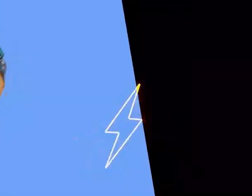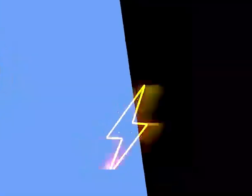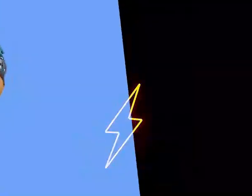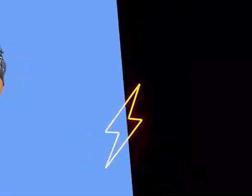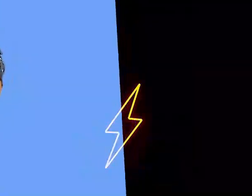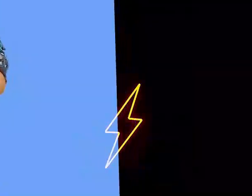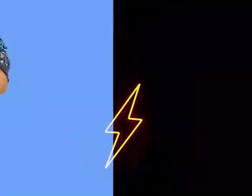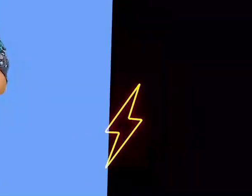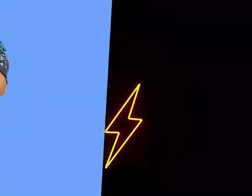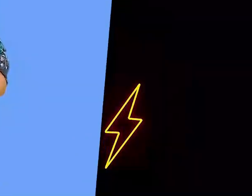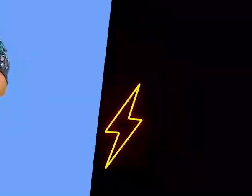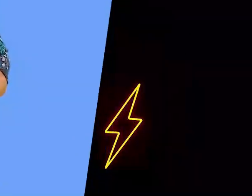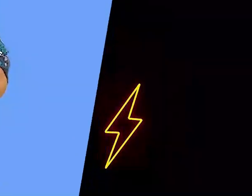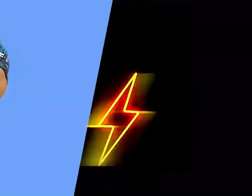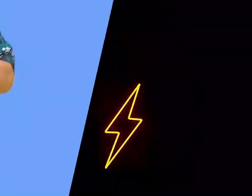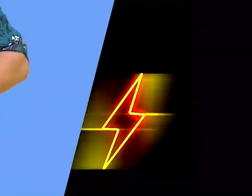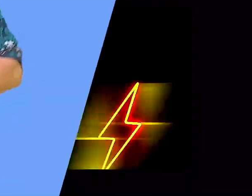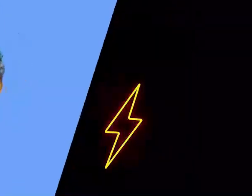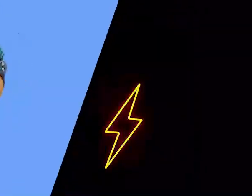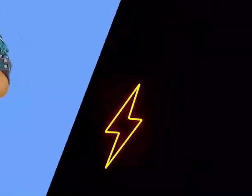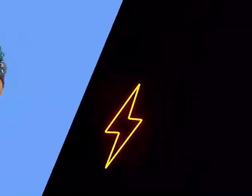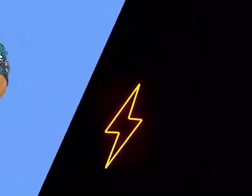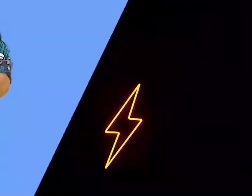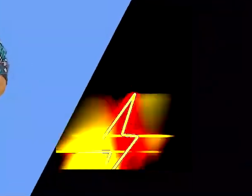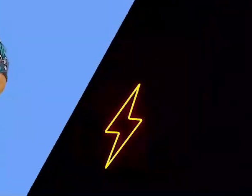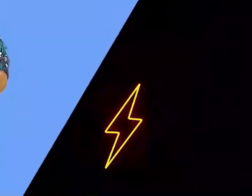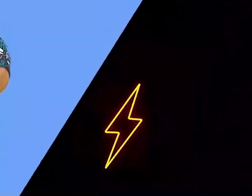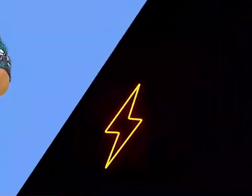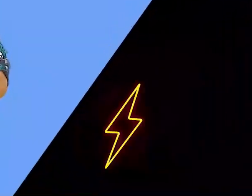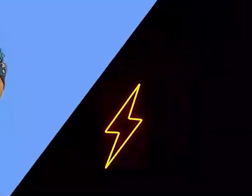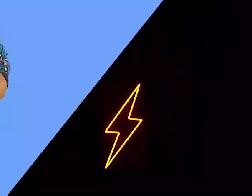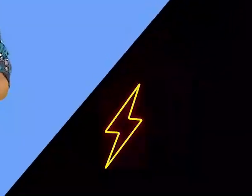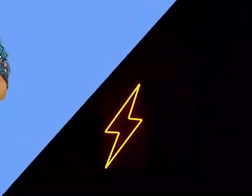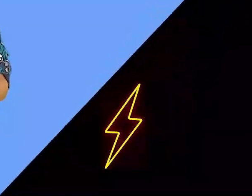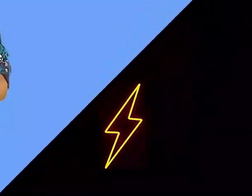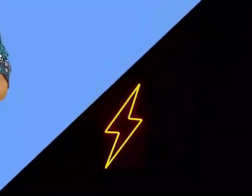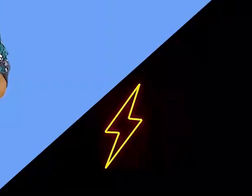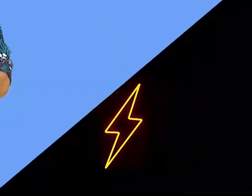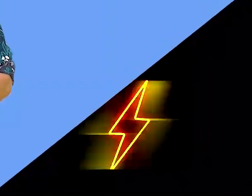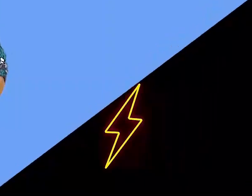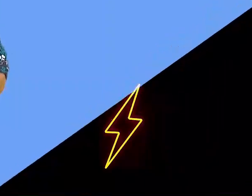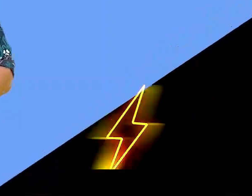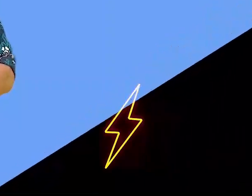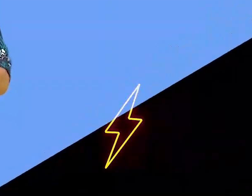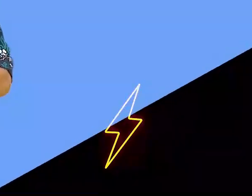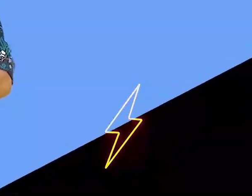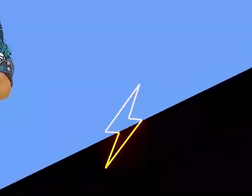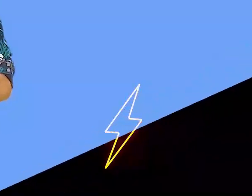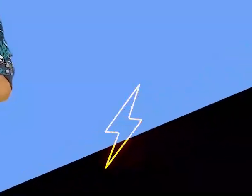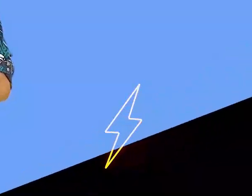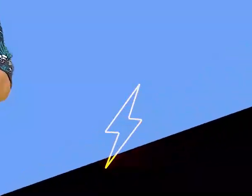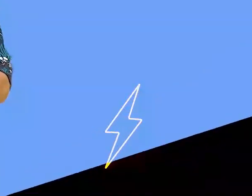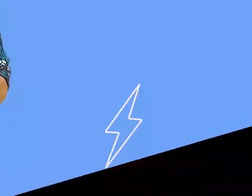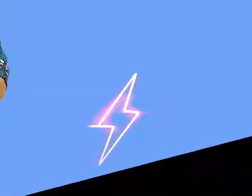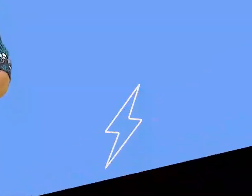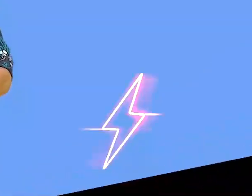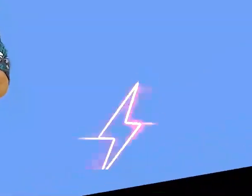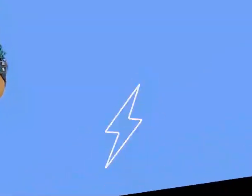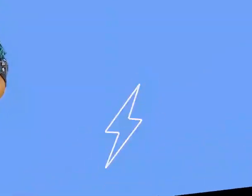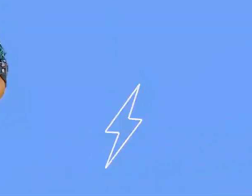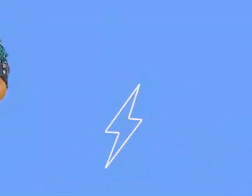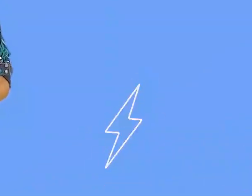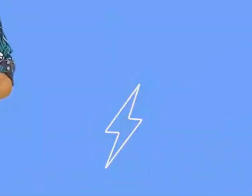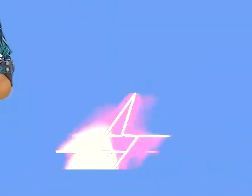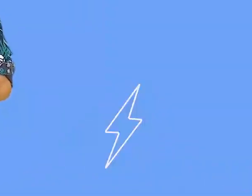a formação do cidadão. Agora me responda, qual o seu jogo preferido? Fique com mais informações acerca